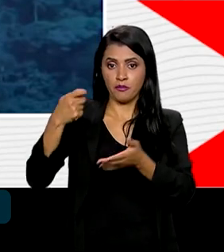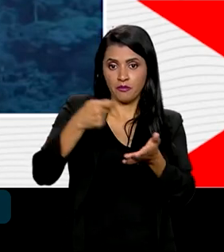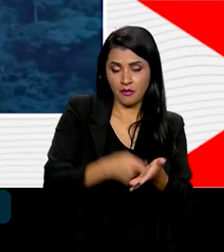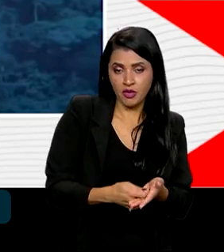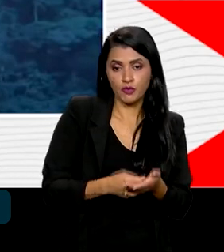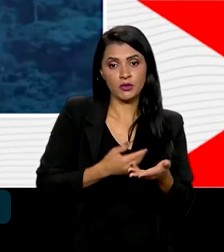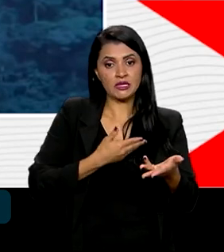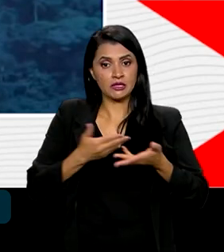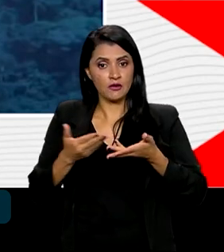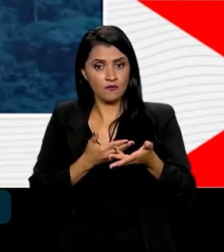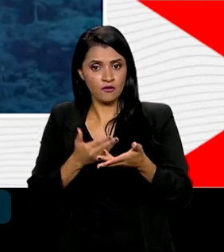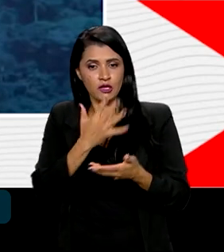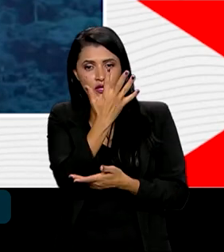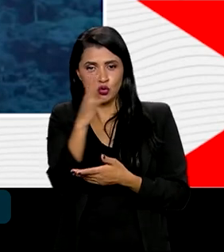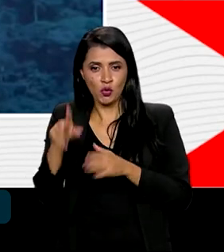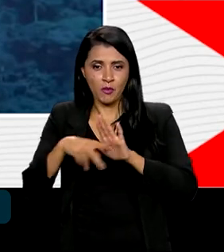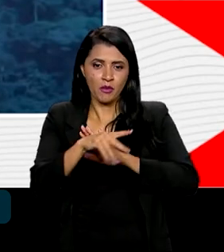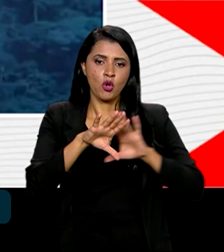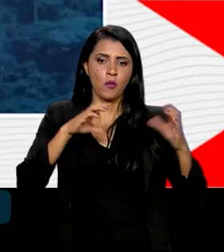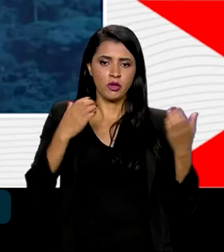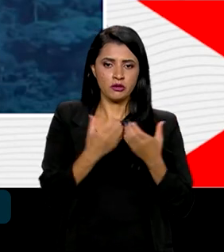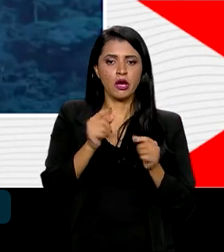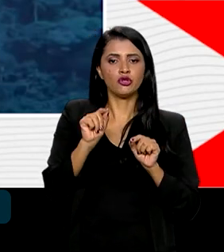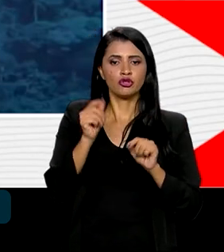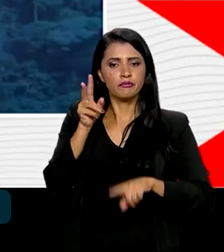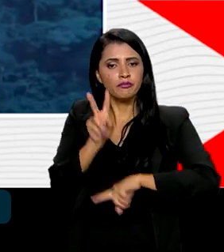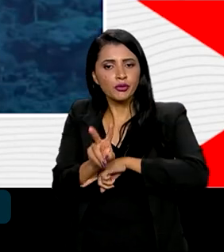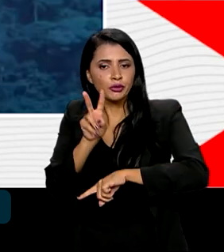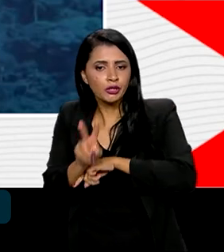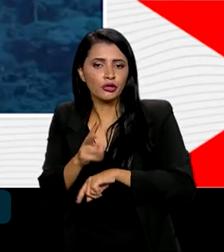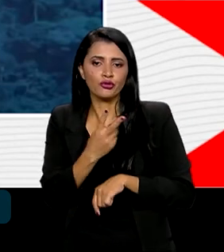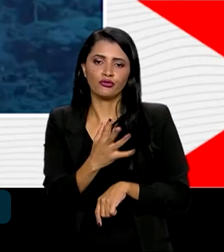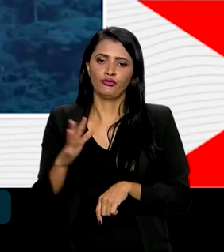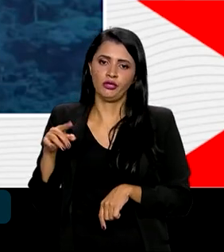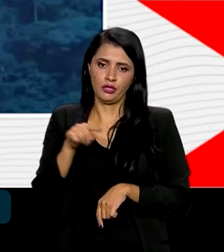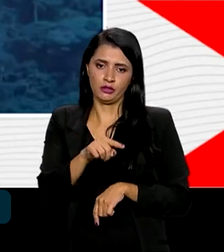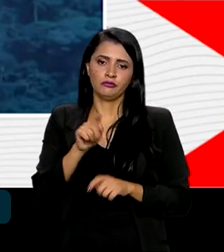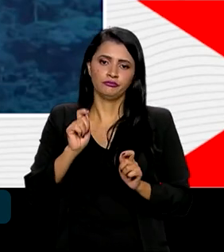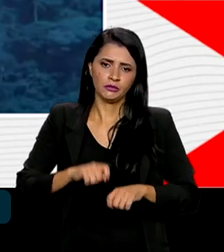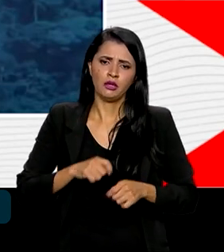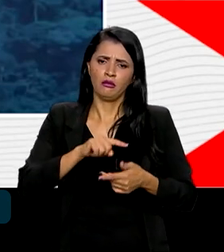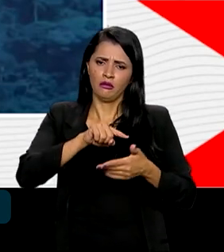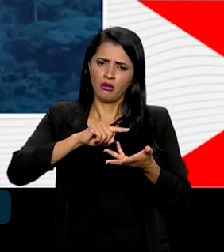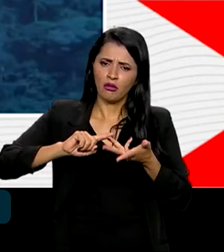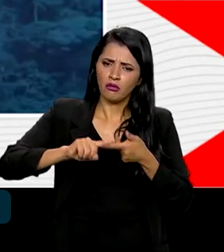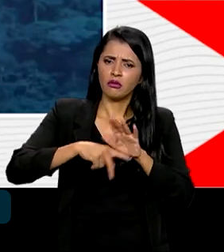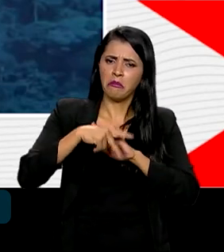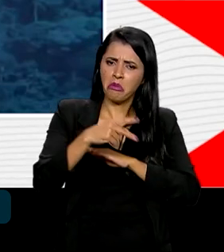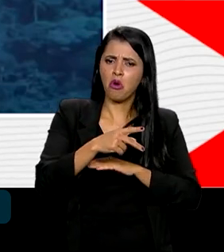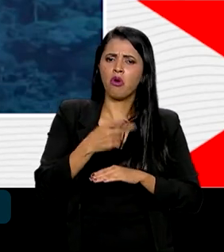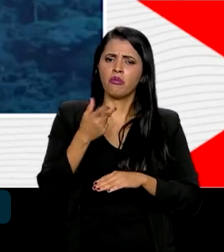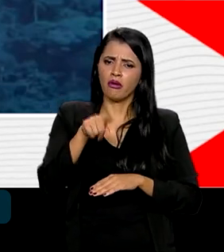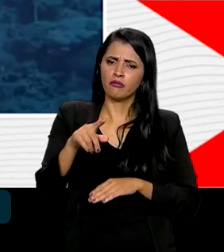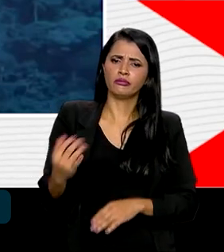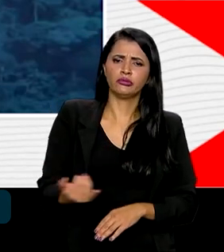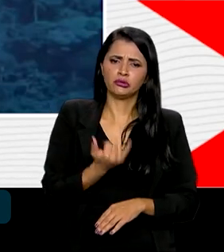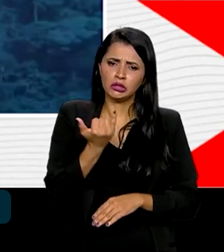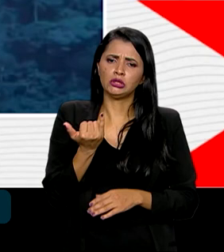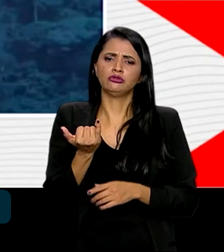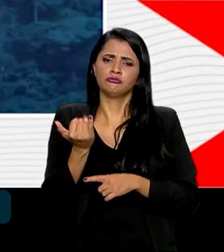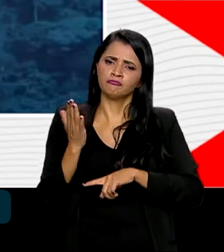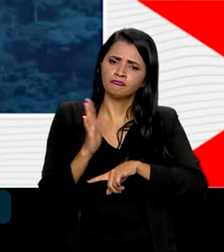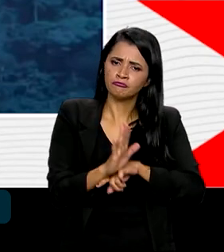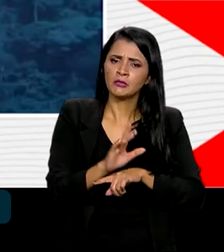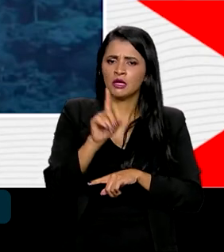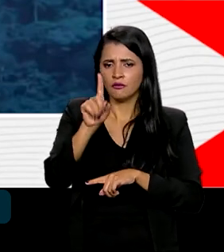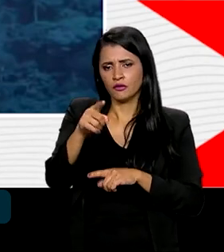comunidades que protegem a floresta. Tudo isso são benefícios que são importantes para que a gente,